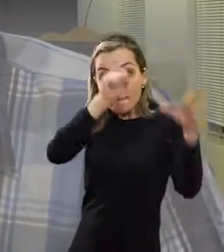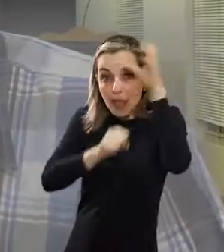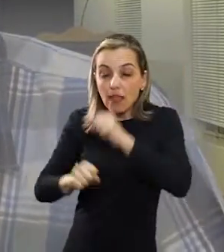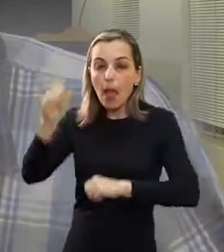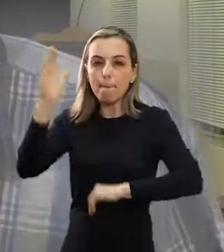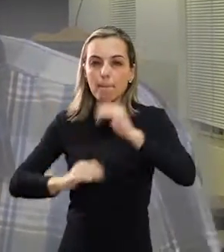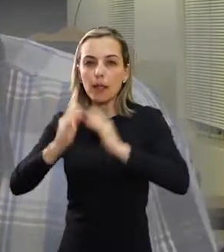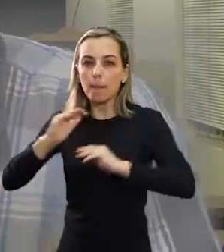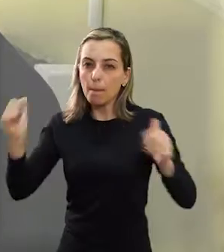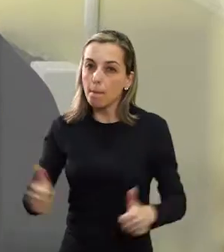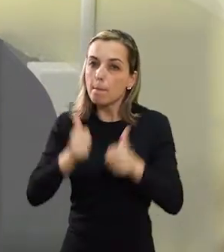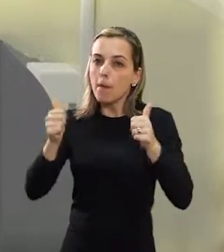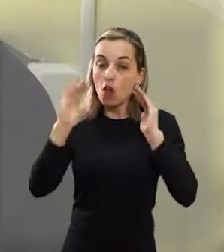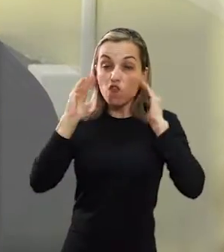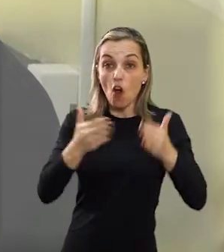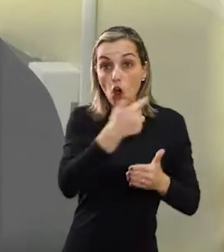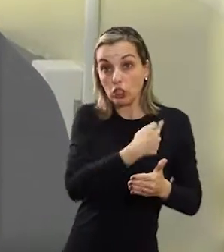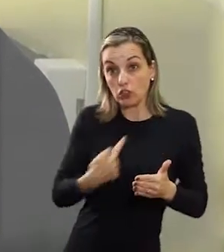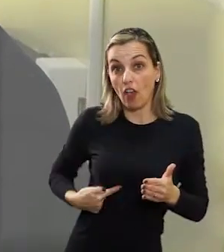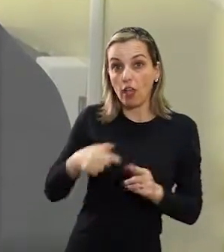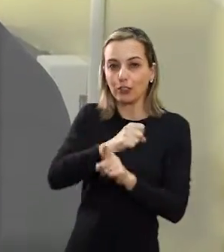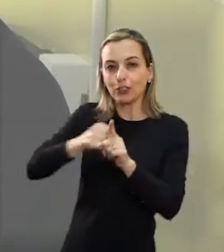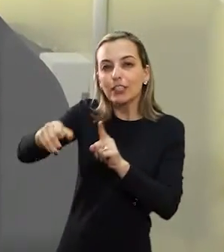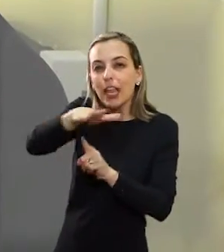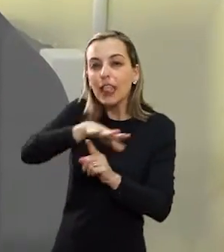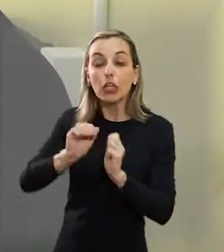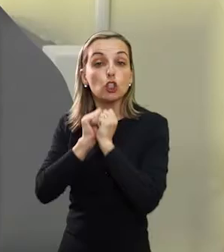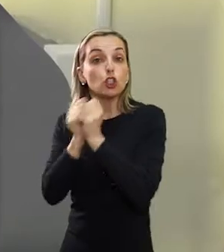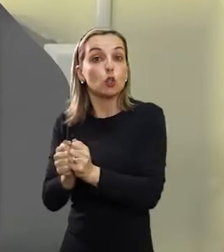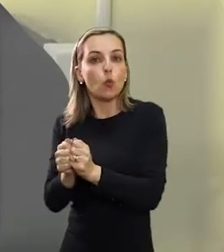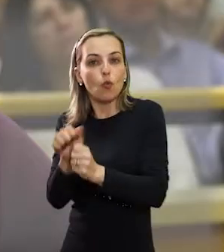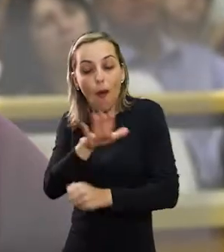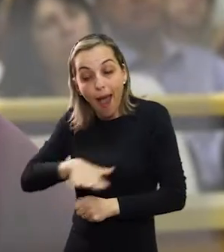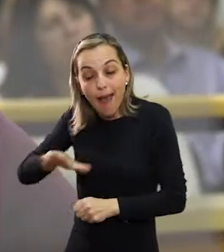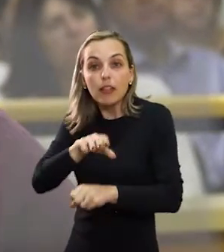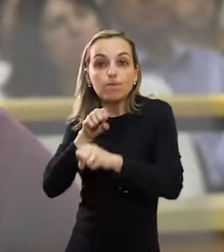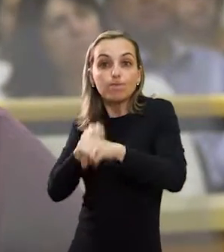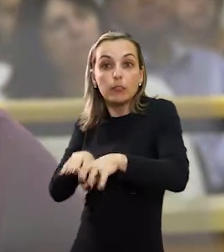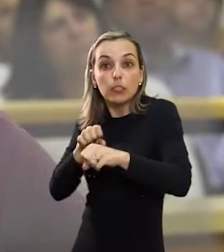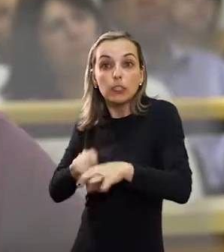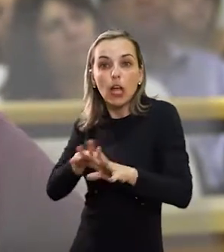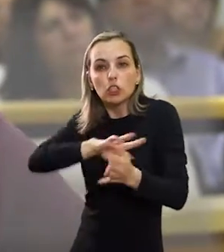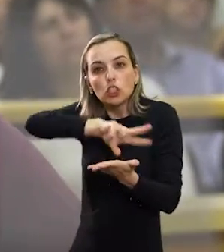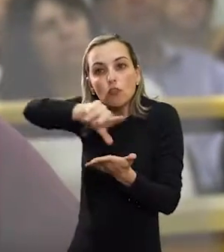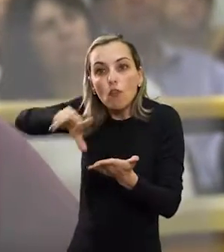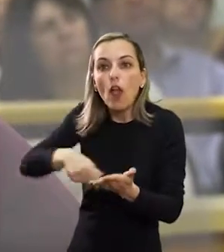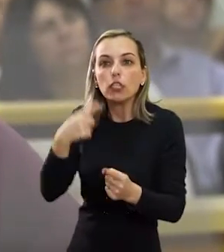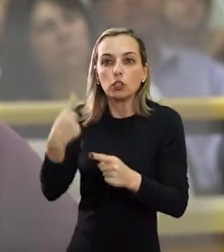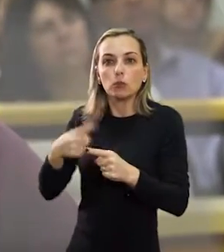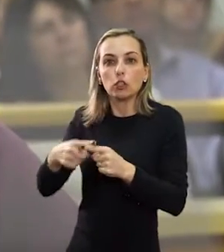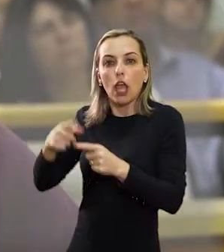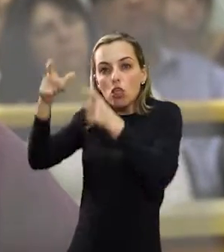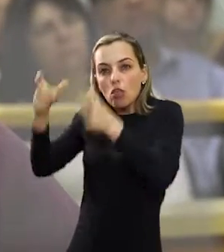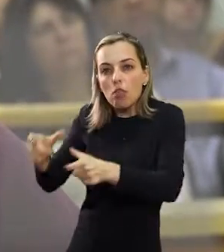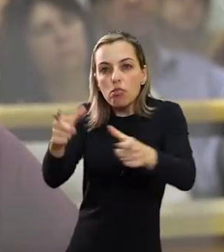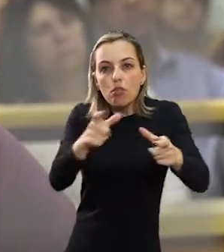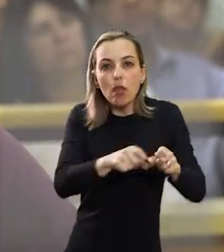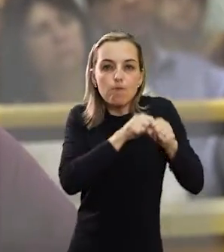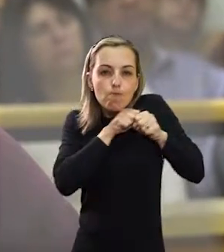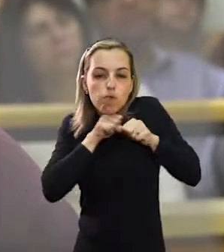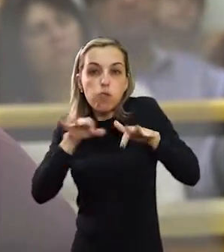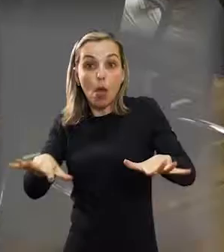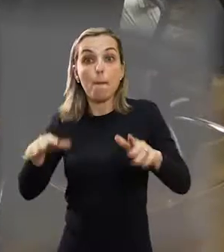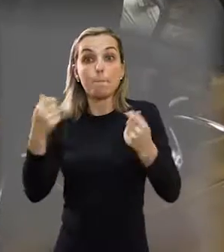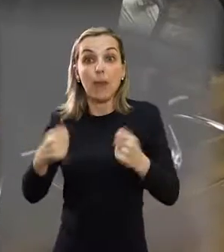consegue qualificar nossas ações dentro de governo, junto à sociedade civil, no espaço de formação, porque se não for atacado e pensado em todos os